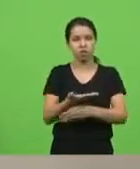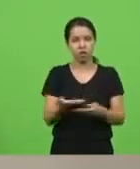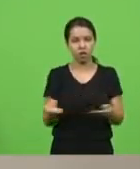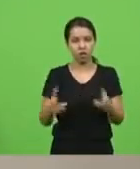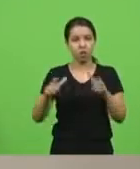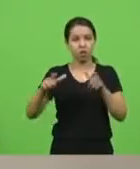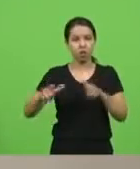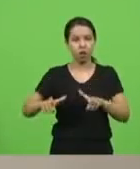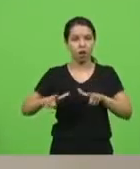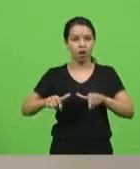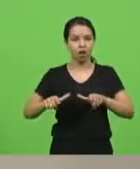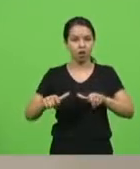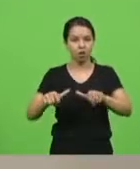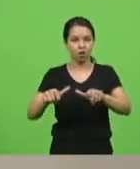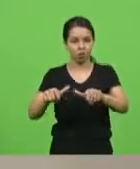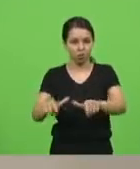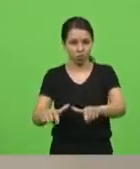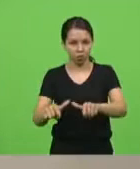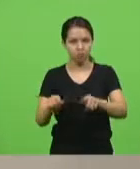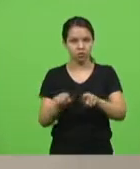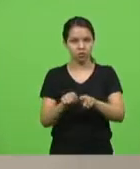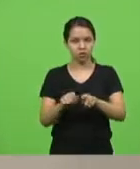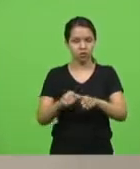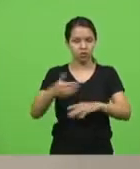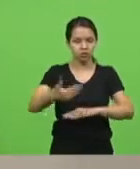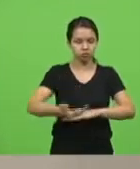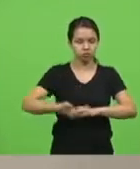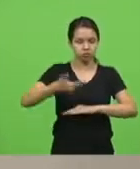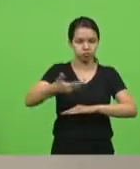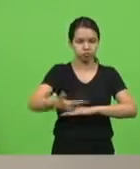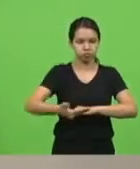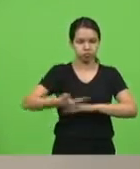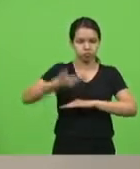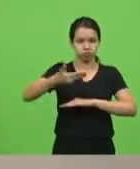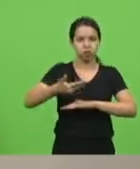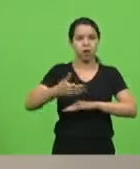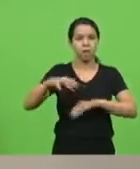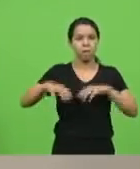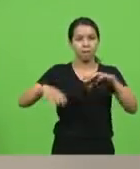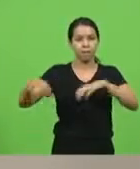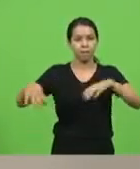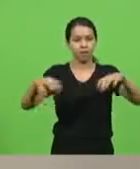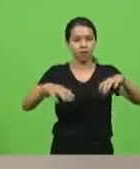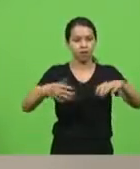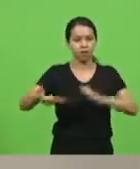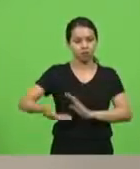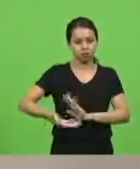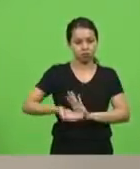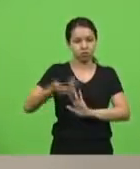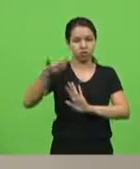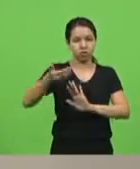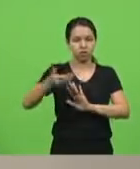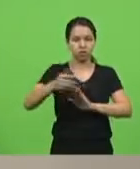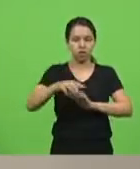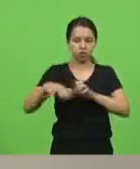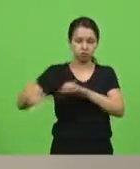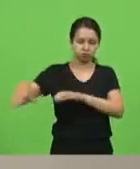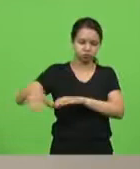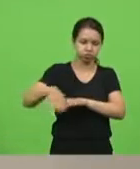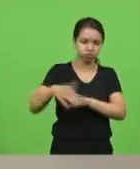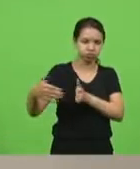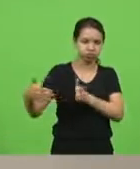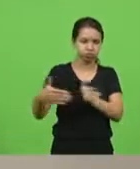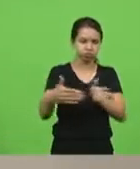o desassoramento e retirada das pedras do canal. Em discussão. Não, havendo quem queira